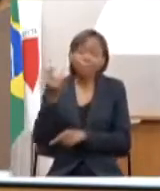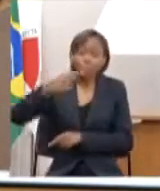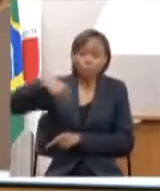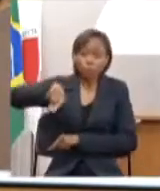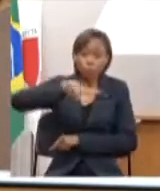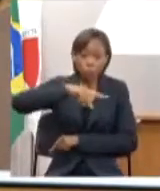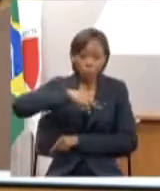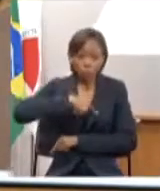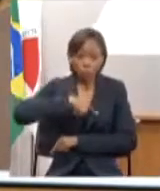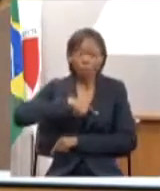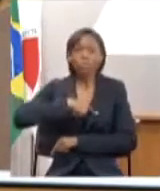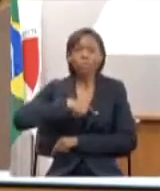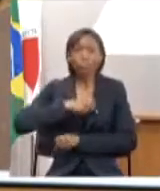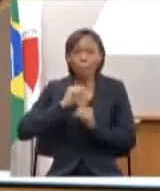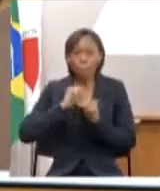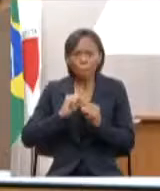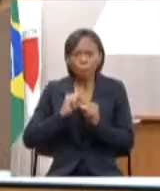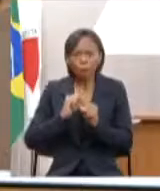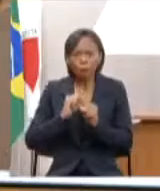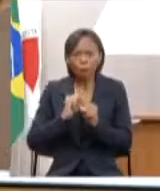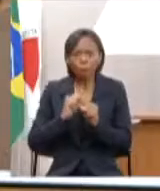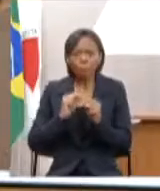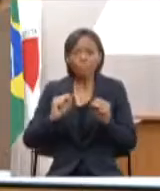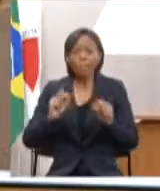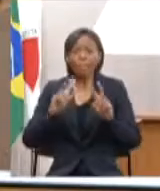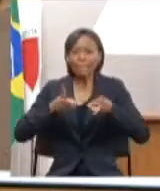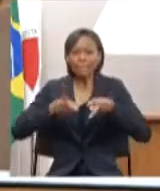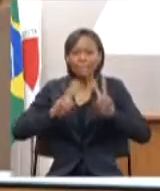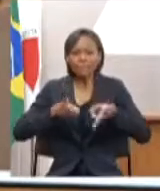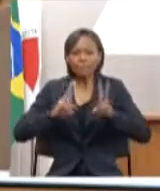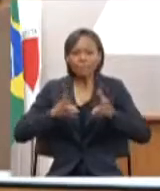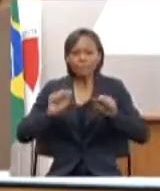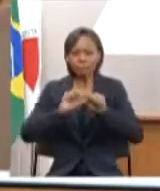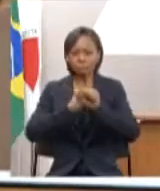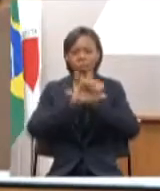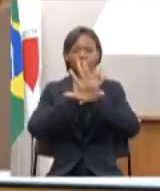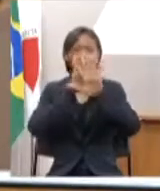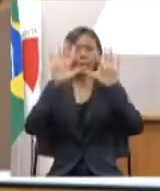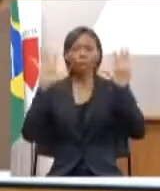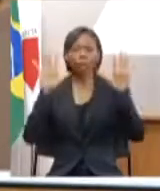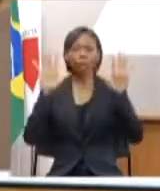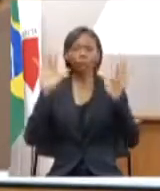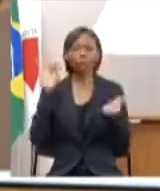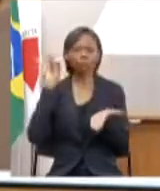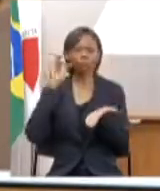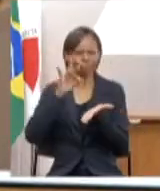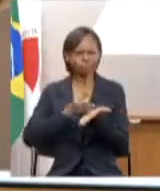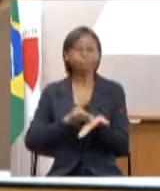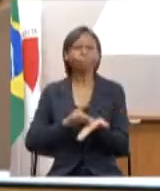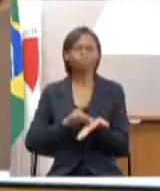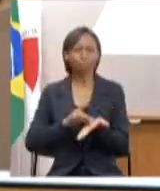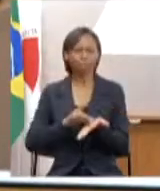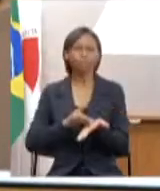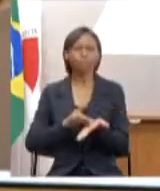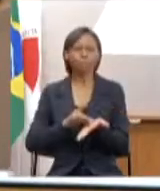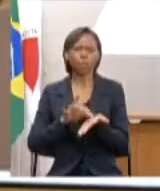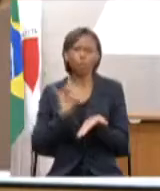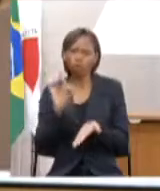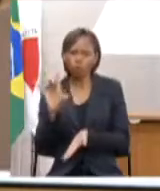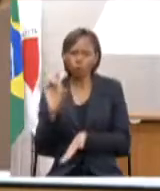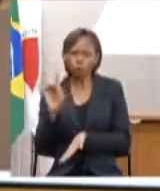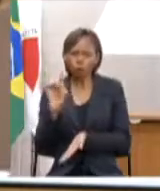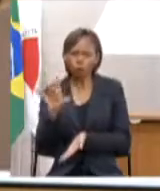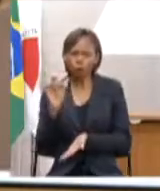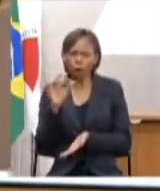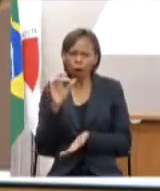mais incorpore essas práticas de transparência, uma transparência real para o cidadão, ou seja, não são apenas dados, é